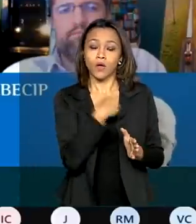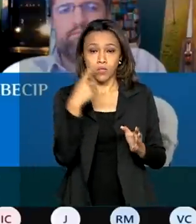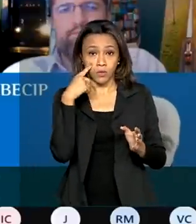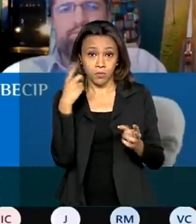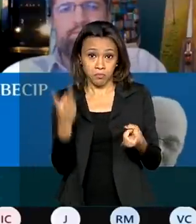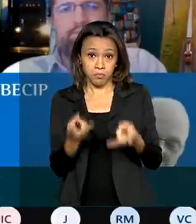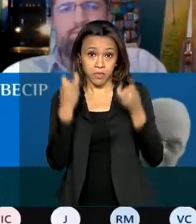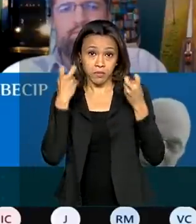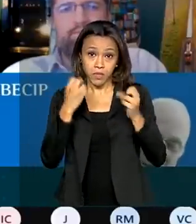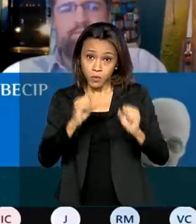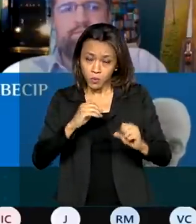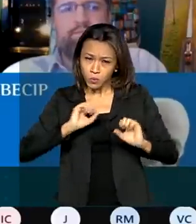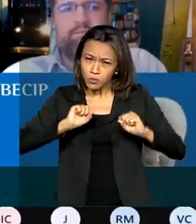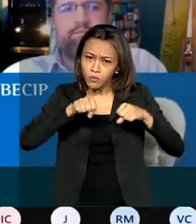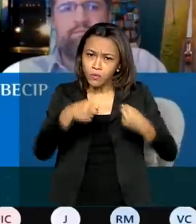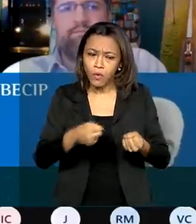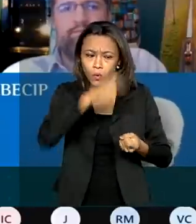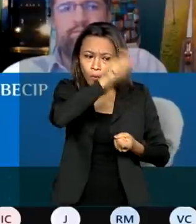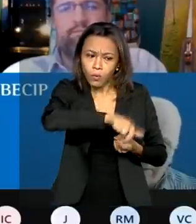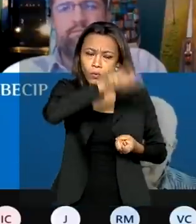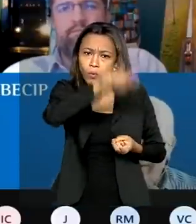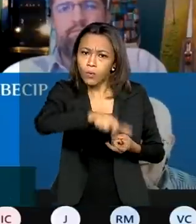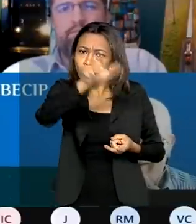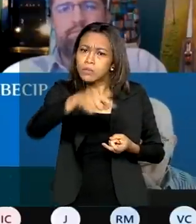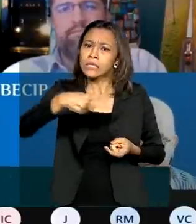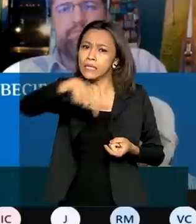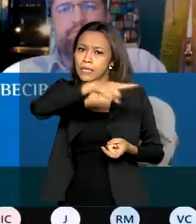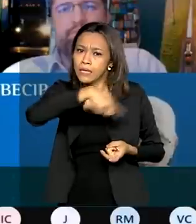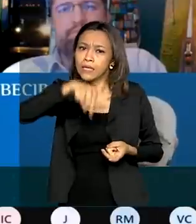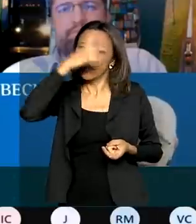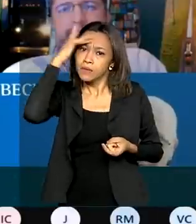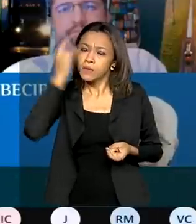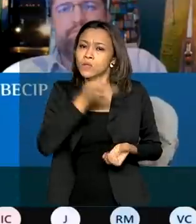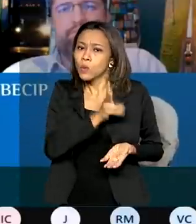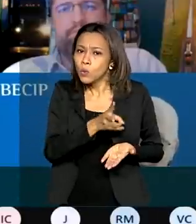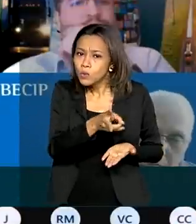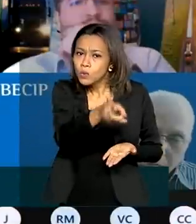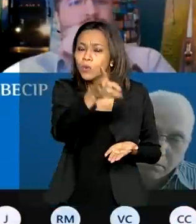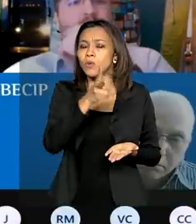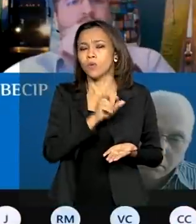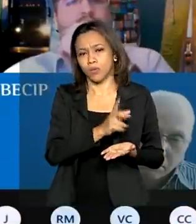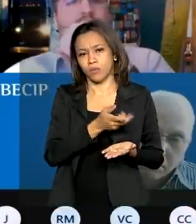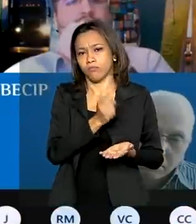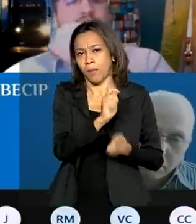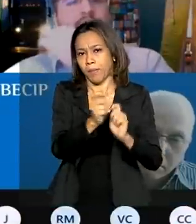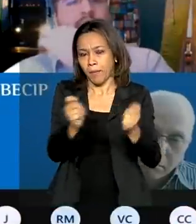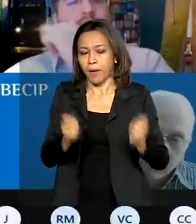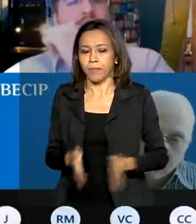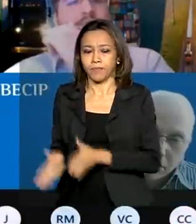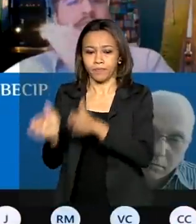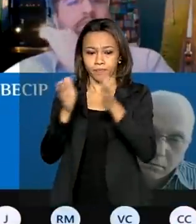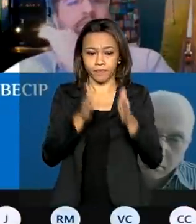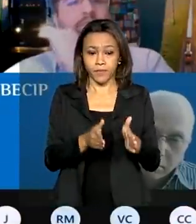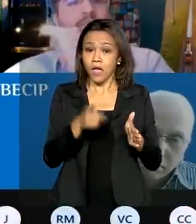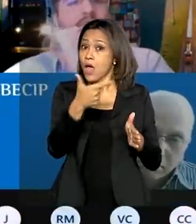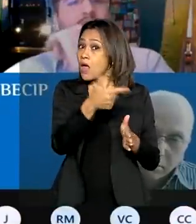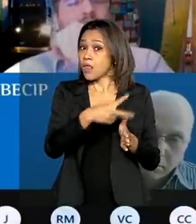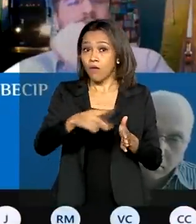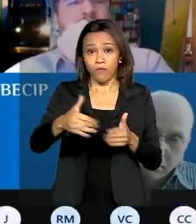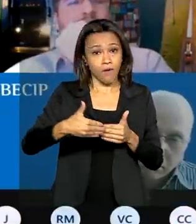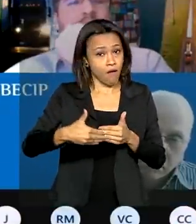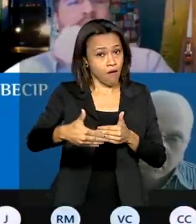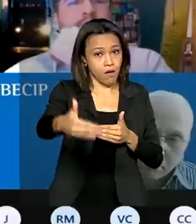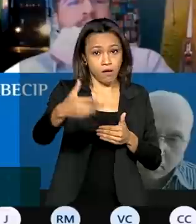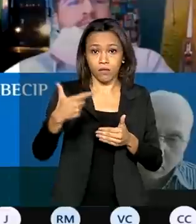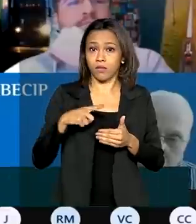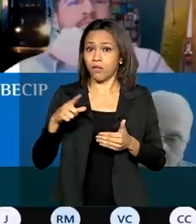mutuário possa continuar na sua condição de ter essa moradia própria. Reforço, não há qualquer tipo de prejuízo aos